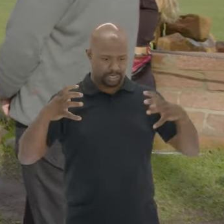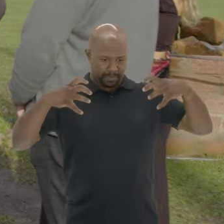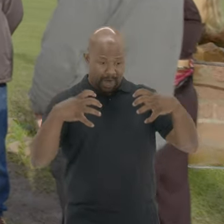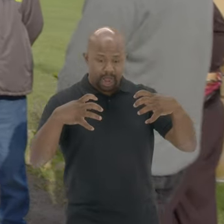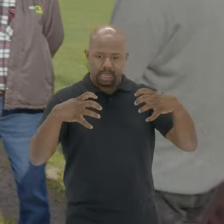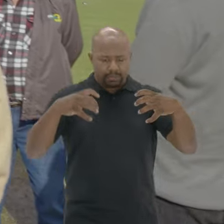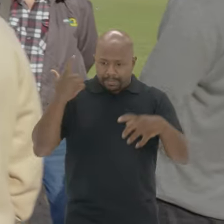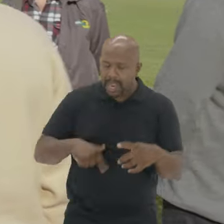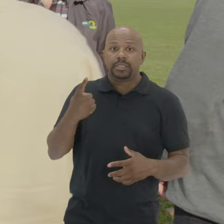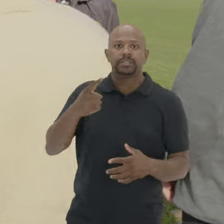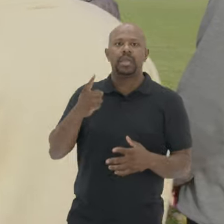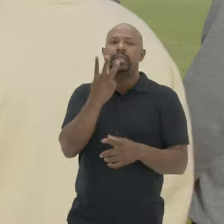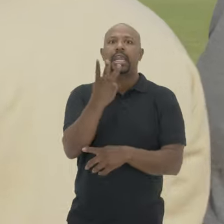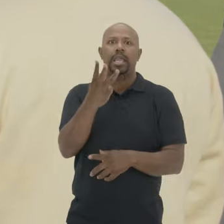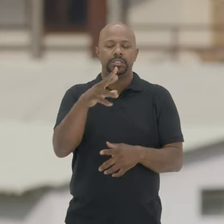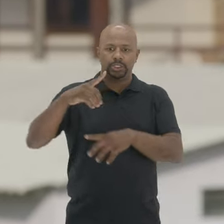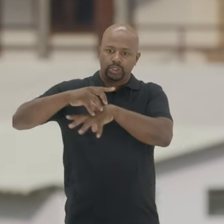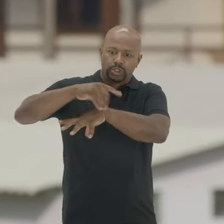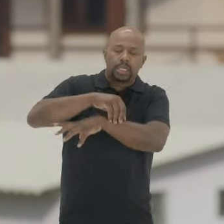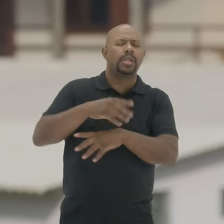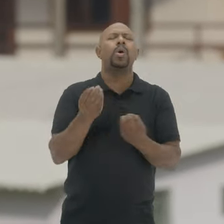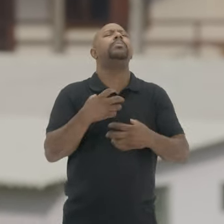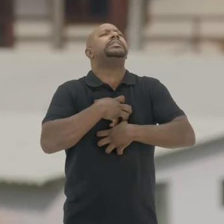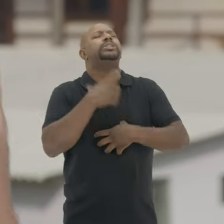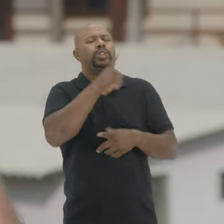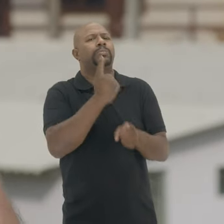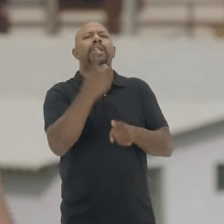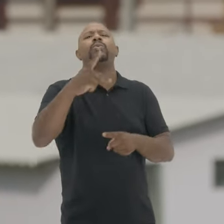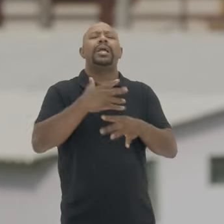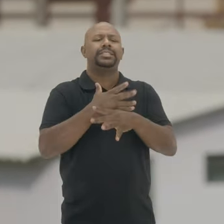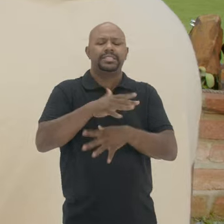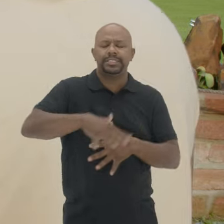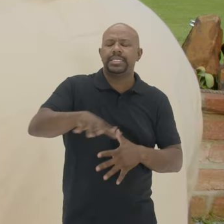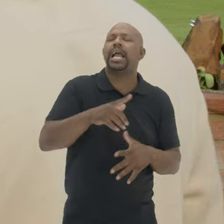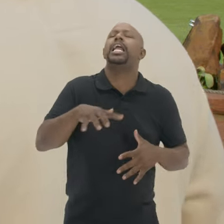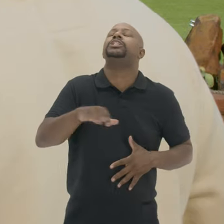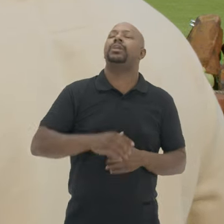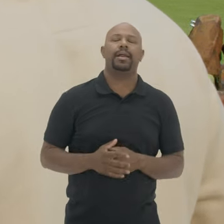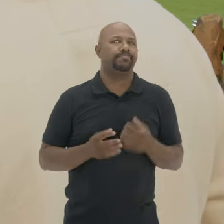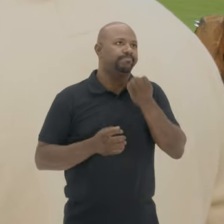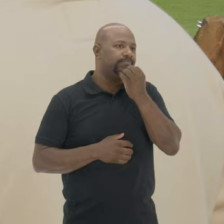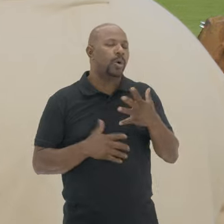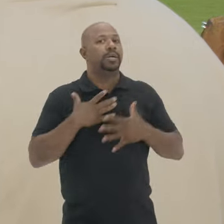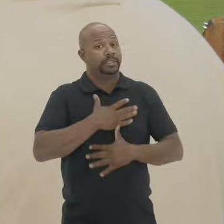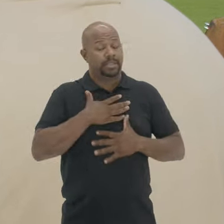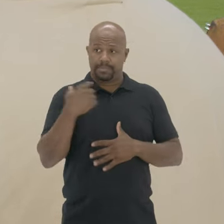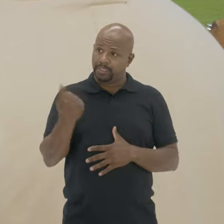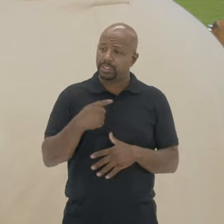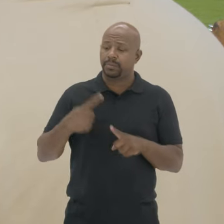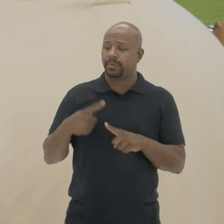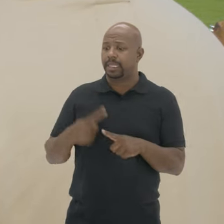E a gente tinha ali Três indivíduos associados Qual é a sensação De tu descobrir algo na tua cidade Na tua região É muito bom Muito